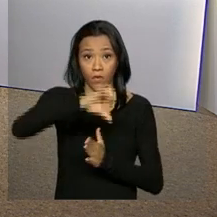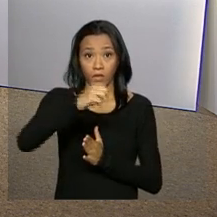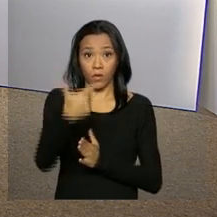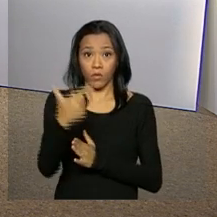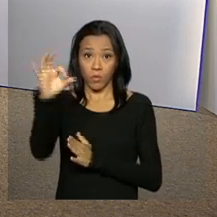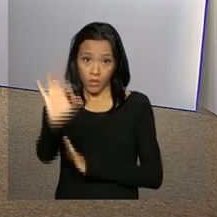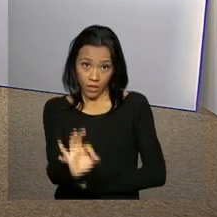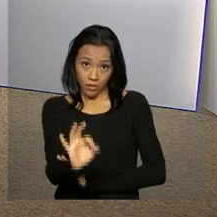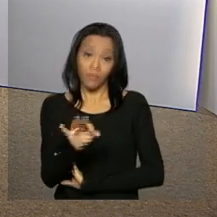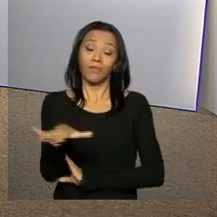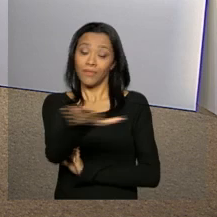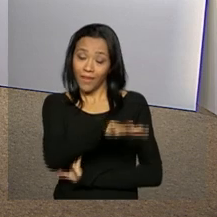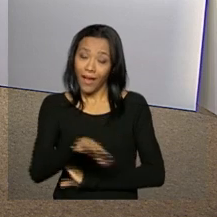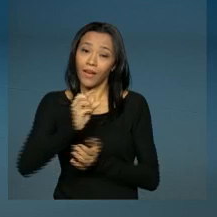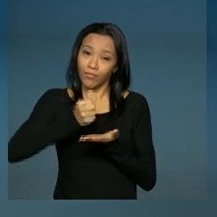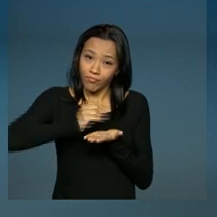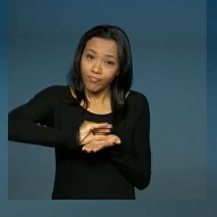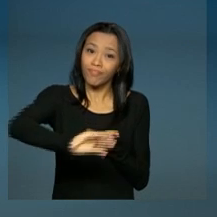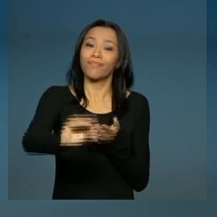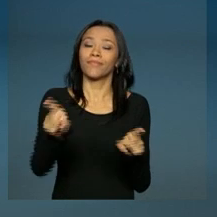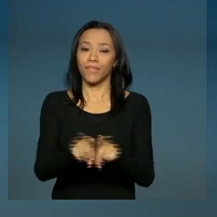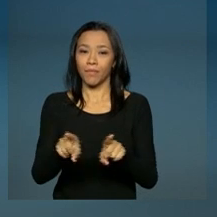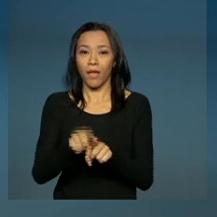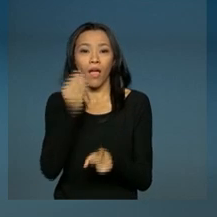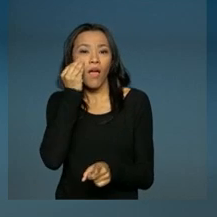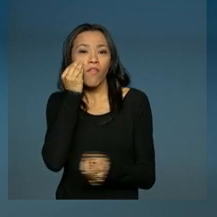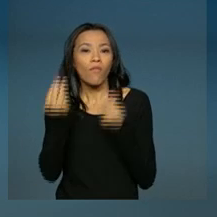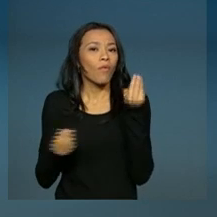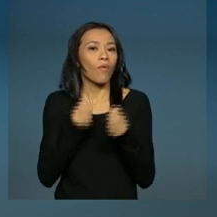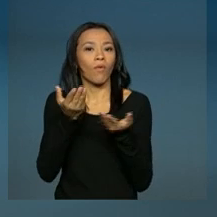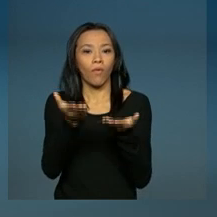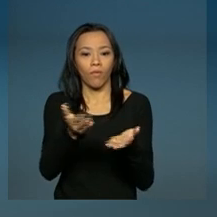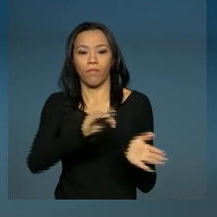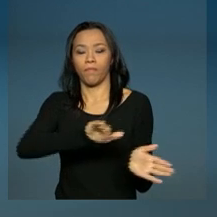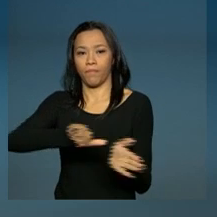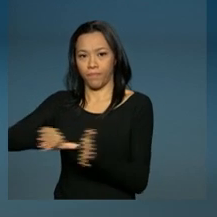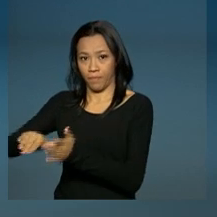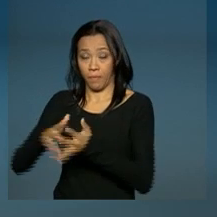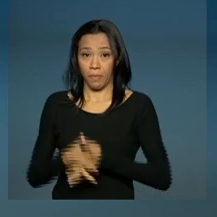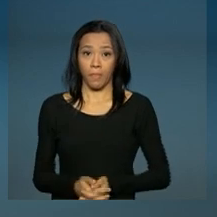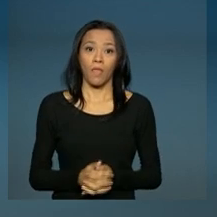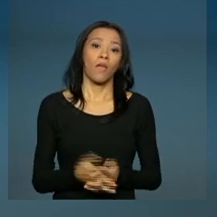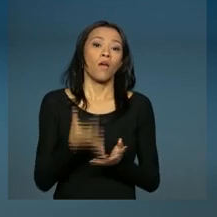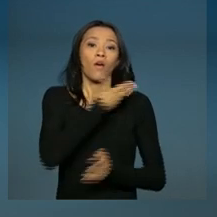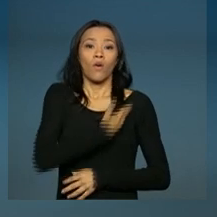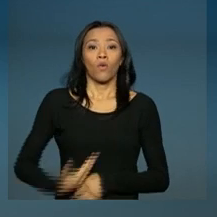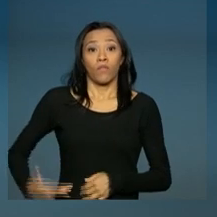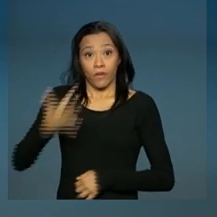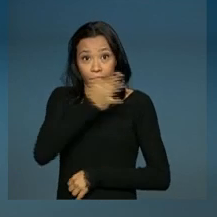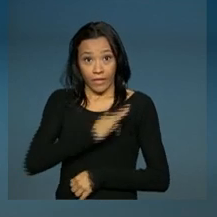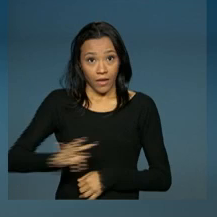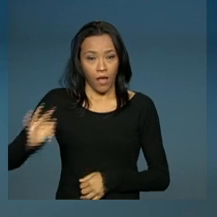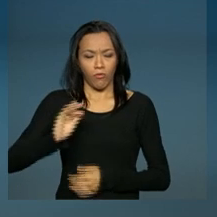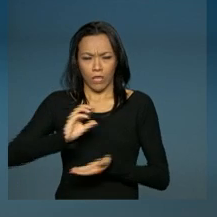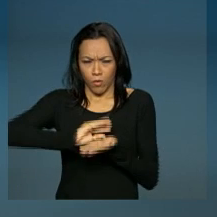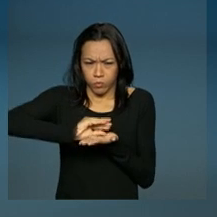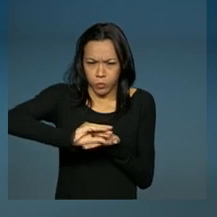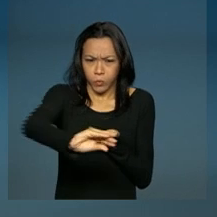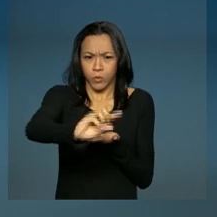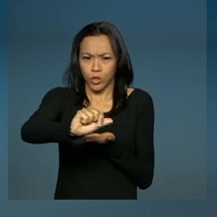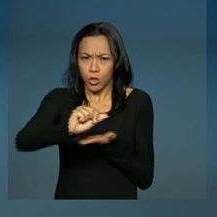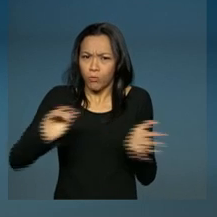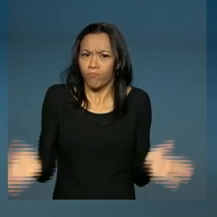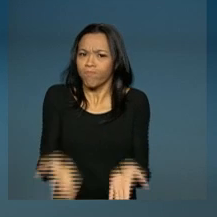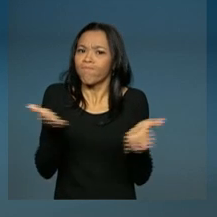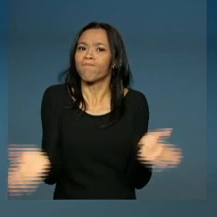investimentos no setor também. Acompanhe. O governo federal está investindo alto no setor de infraestrutura.